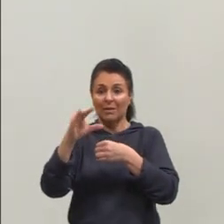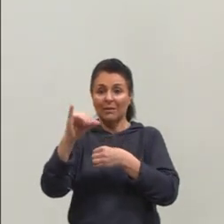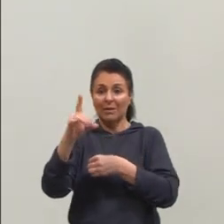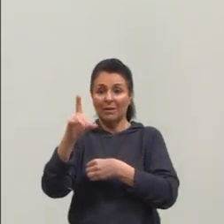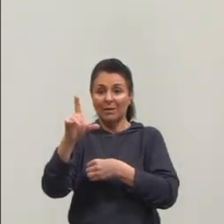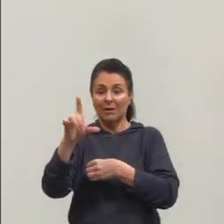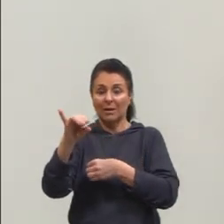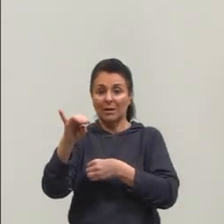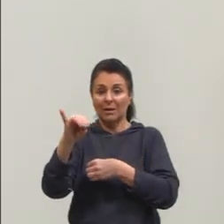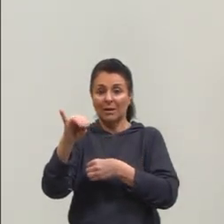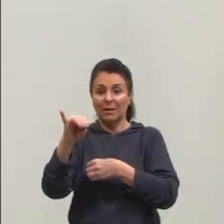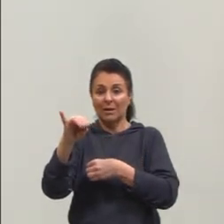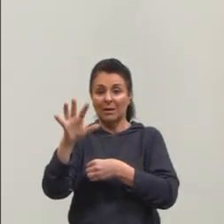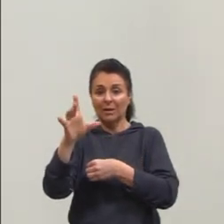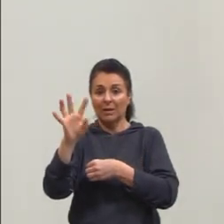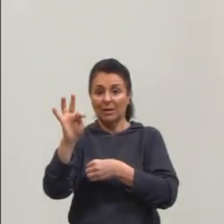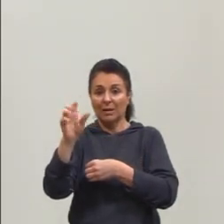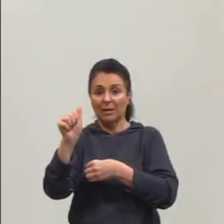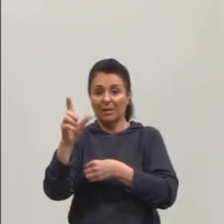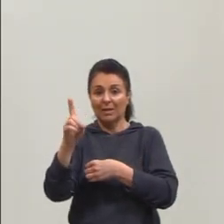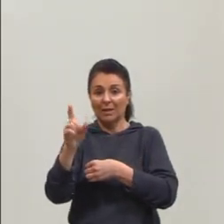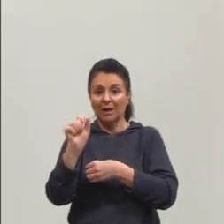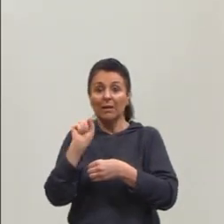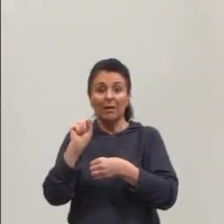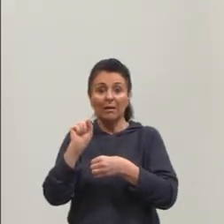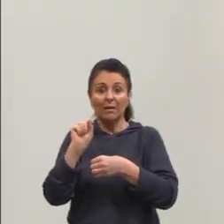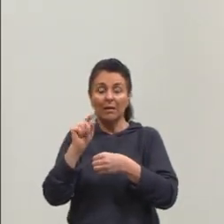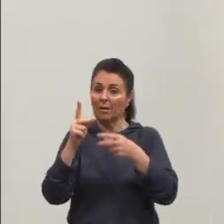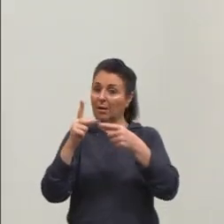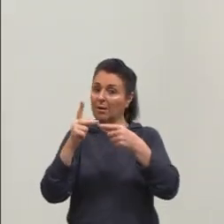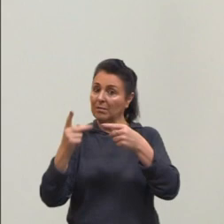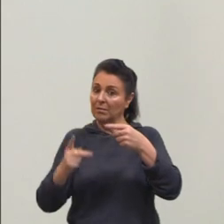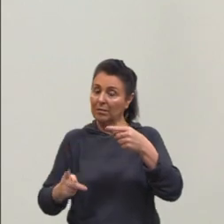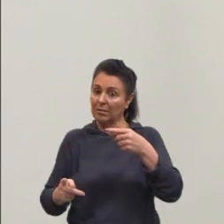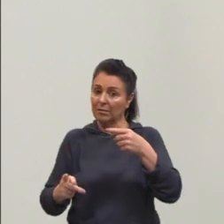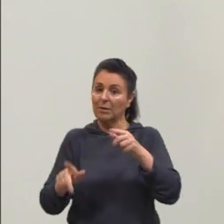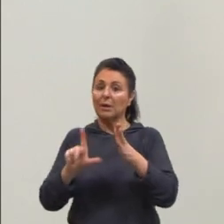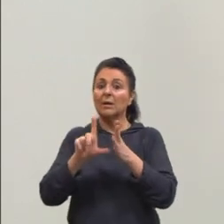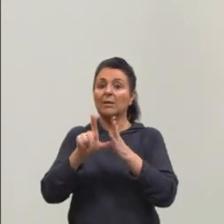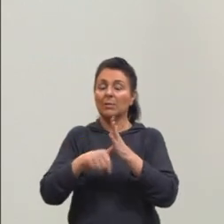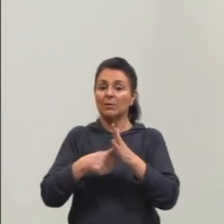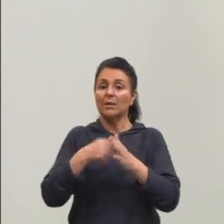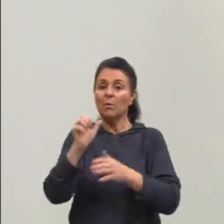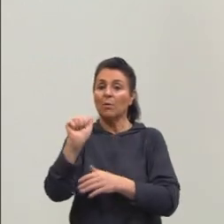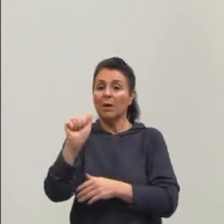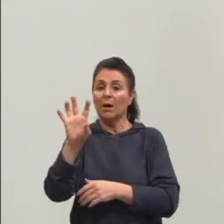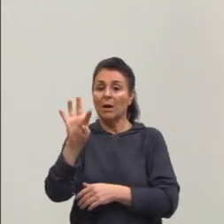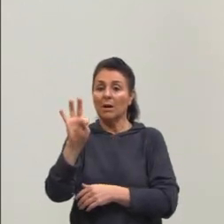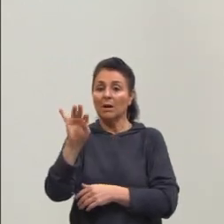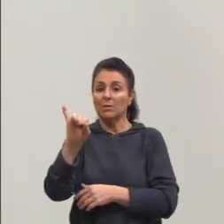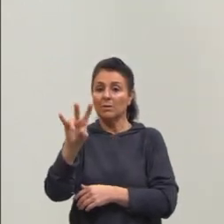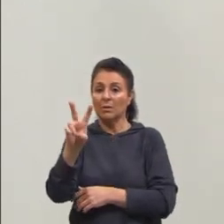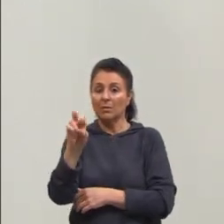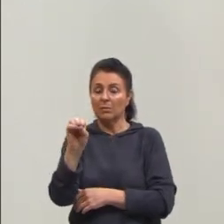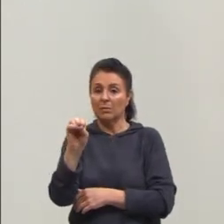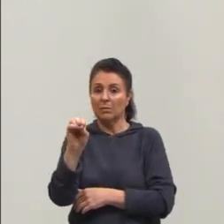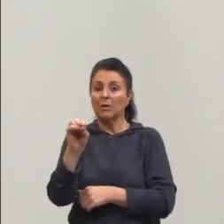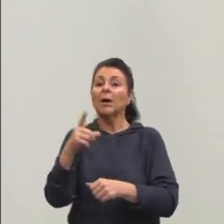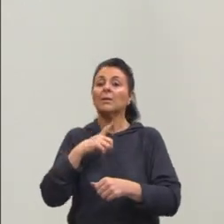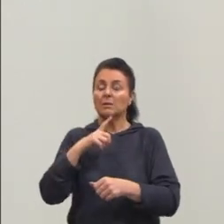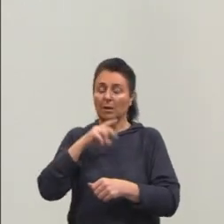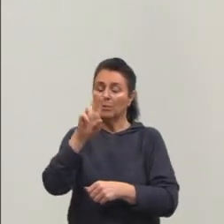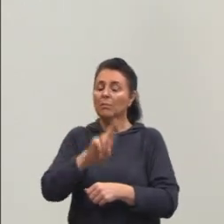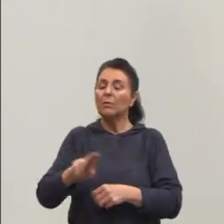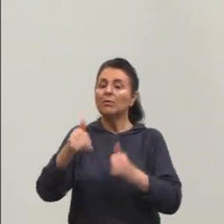proteína. Depois nós temos o transporte ativo, que ele vai ter, então, o gasto de